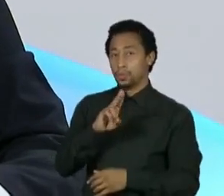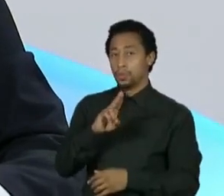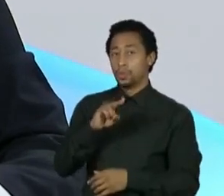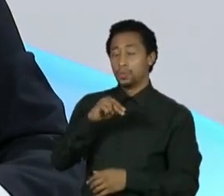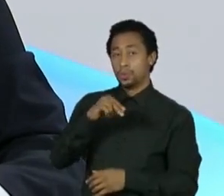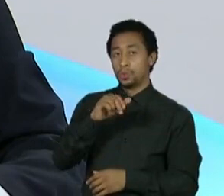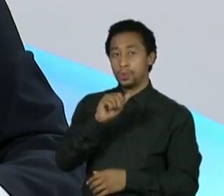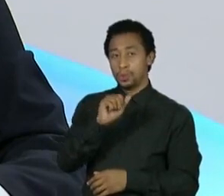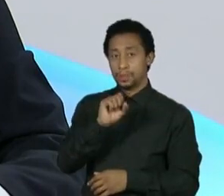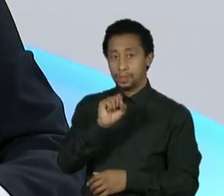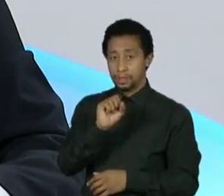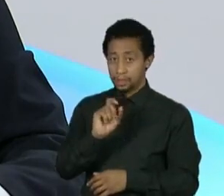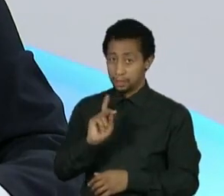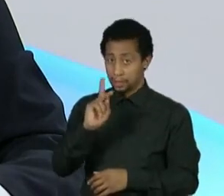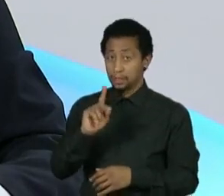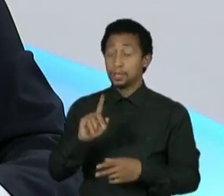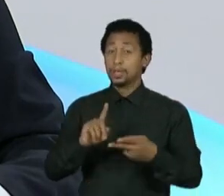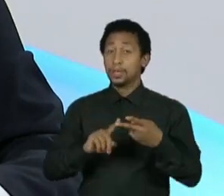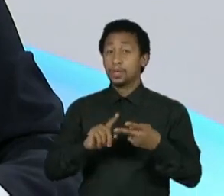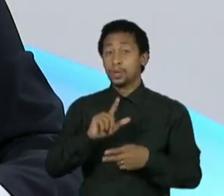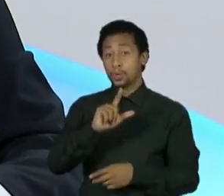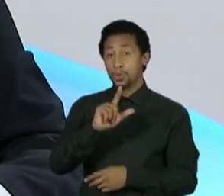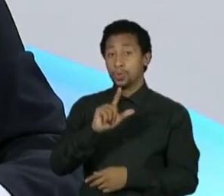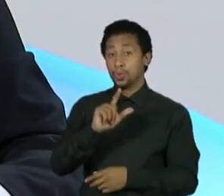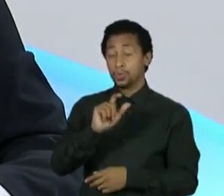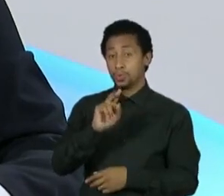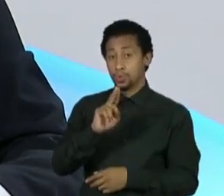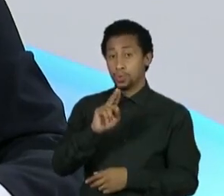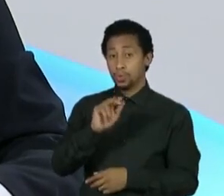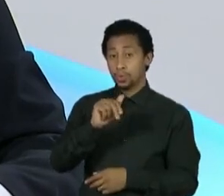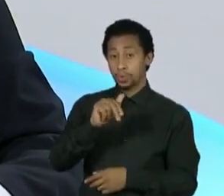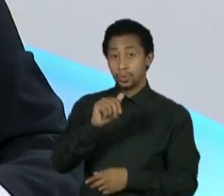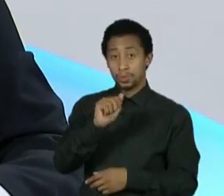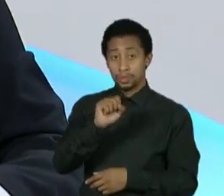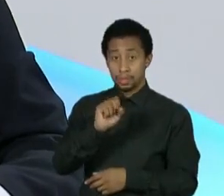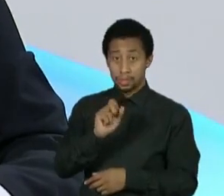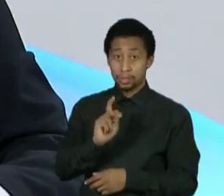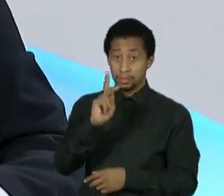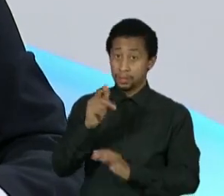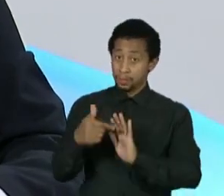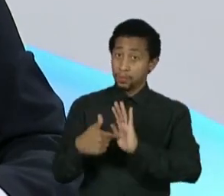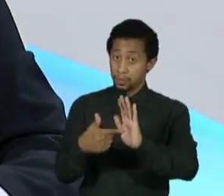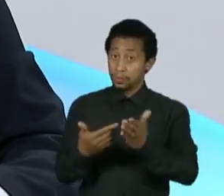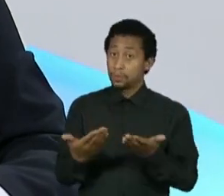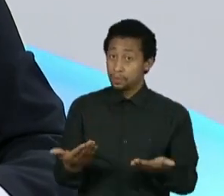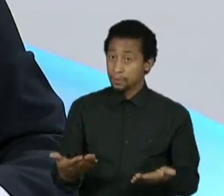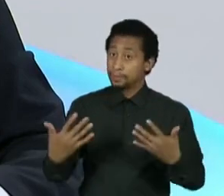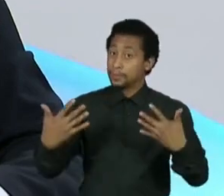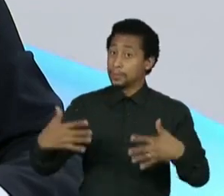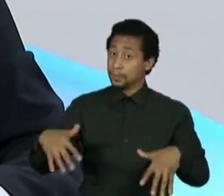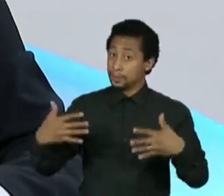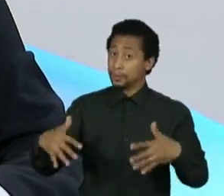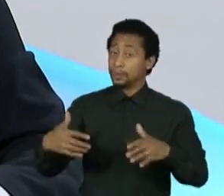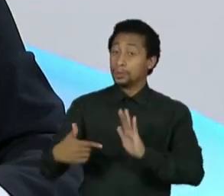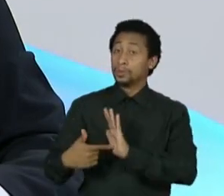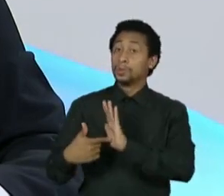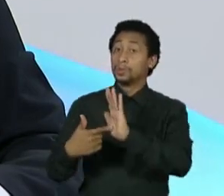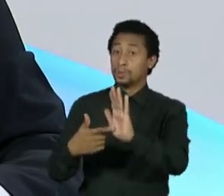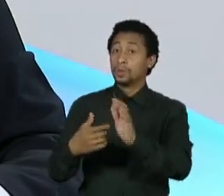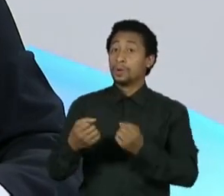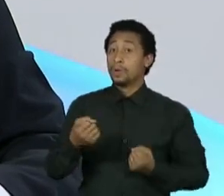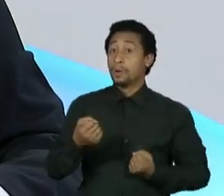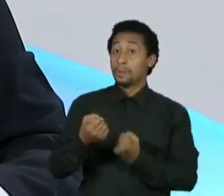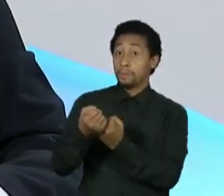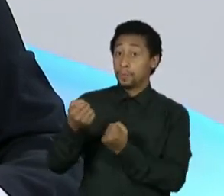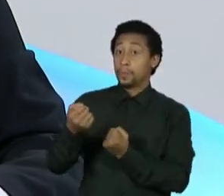Finalmente, nós vemos o apoio concreto, pragmático